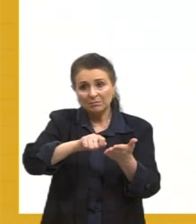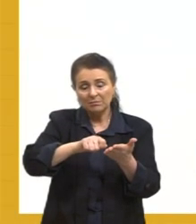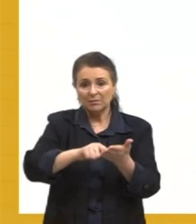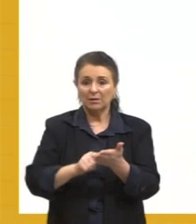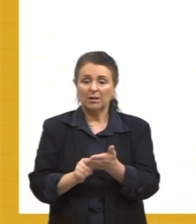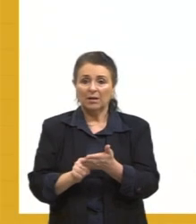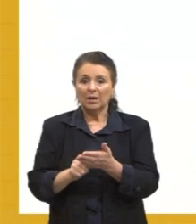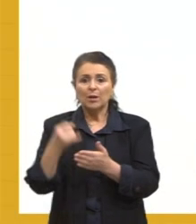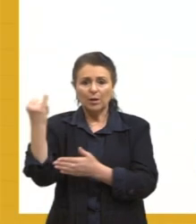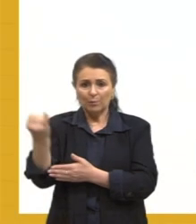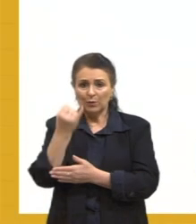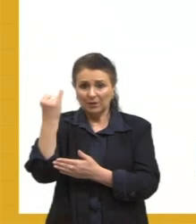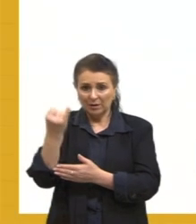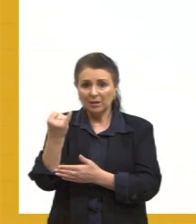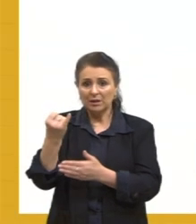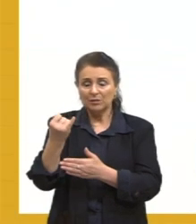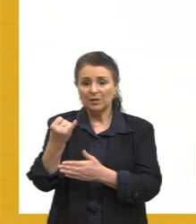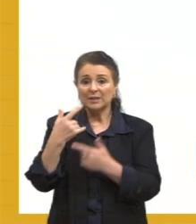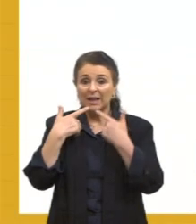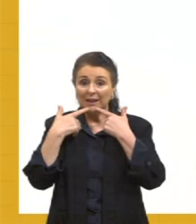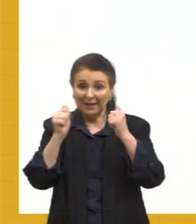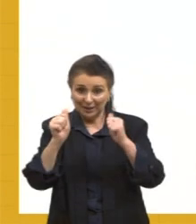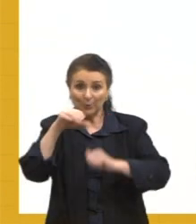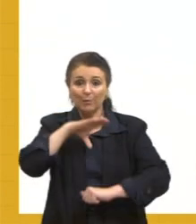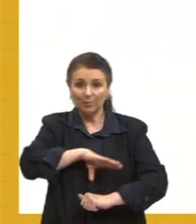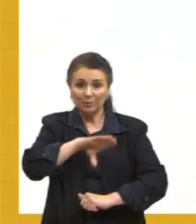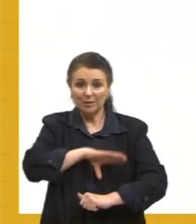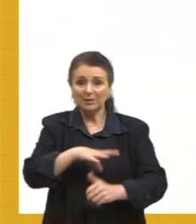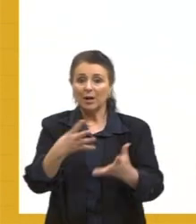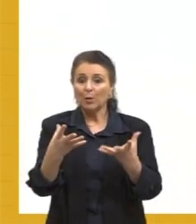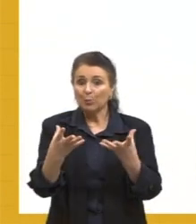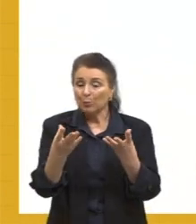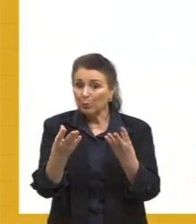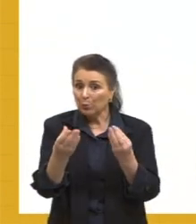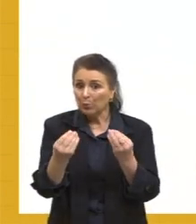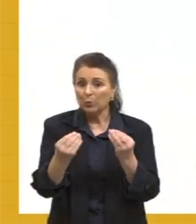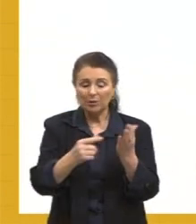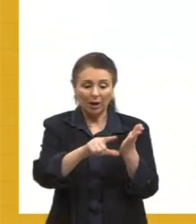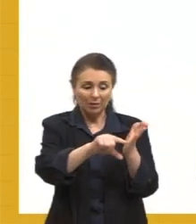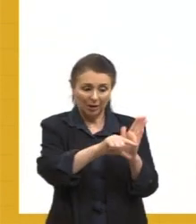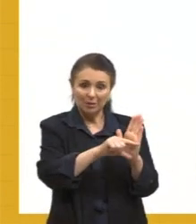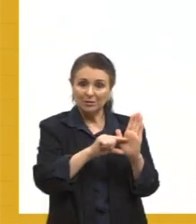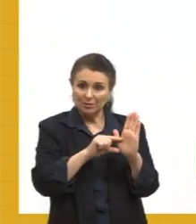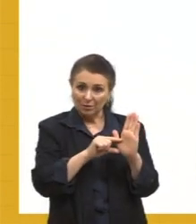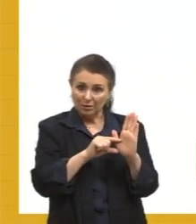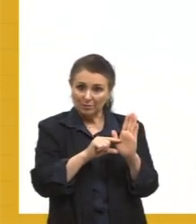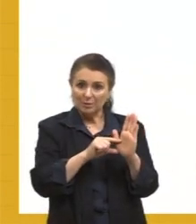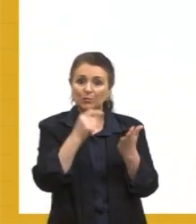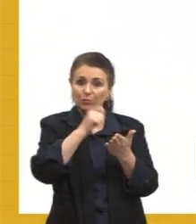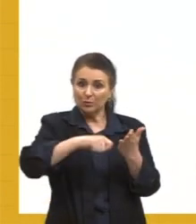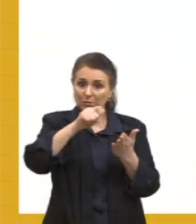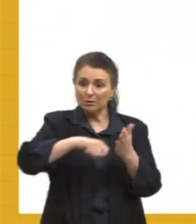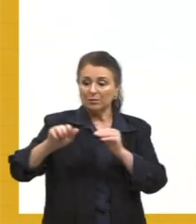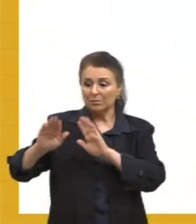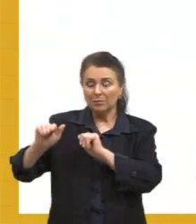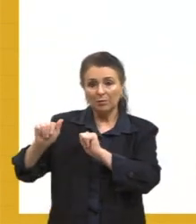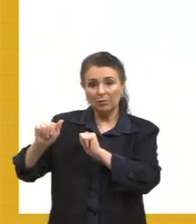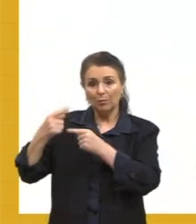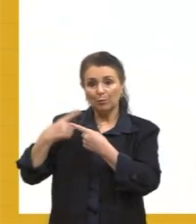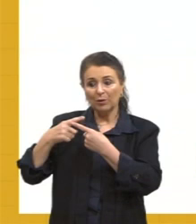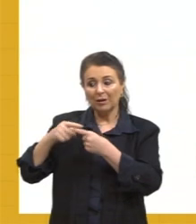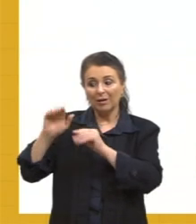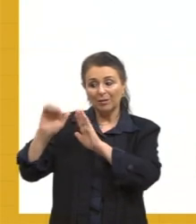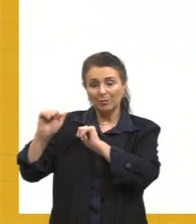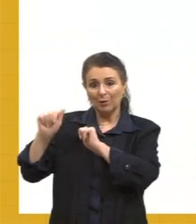renomados da língua portuguesa, na realidade, muitas das suas obras foram escritas na língua espanhola. Por quê? Porque era conhecida como